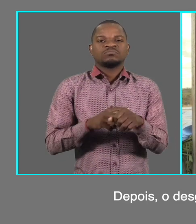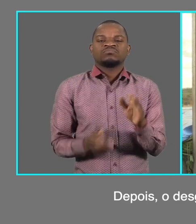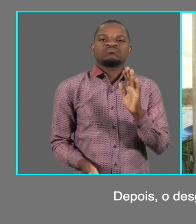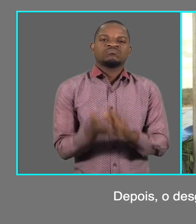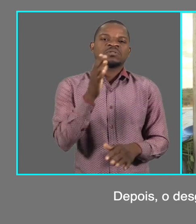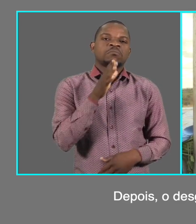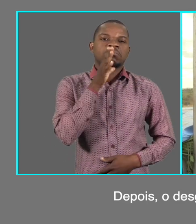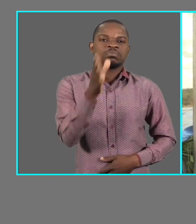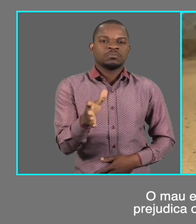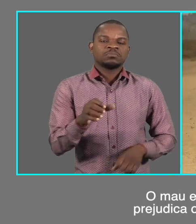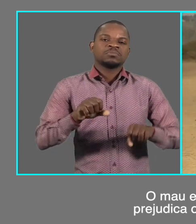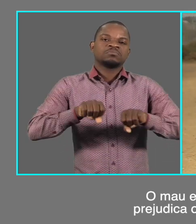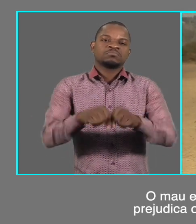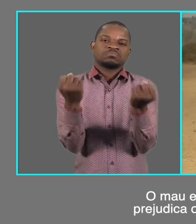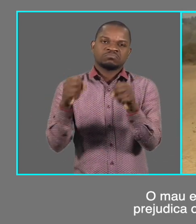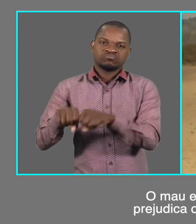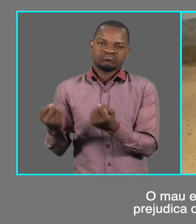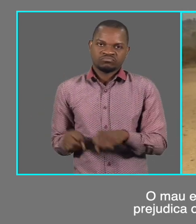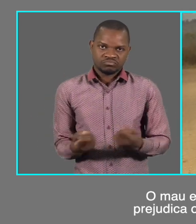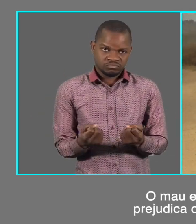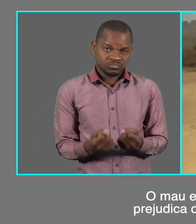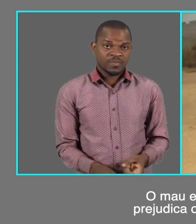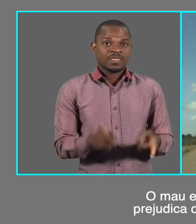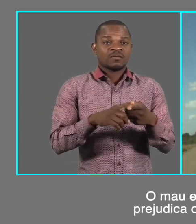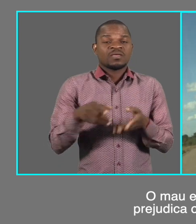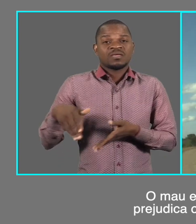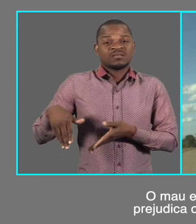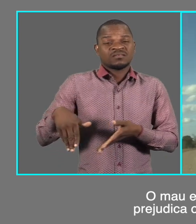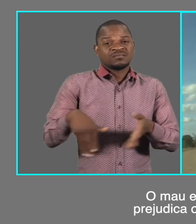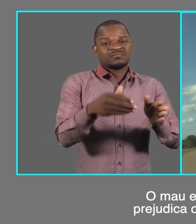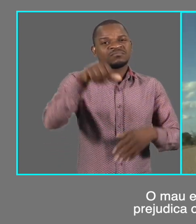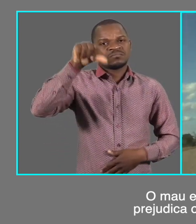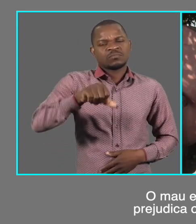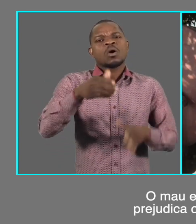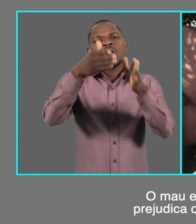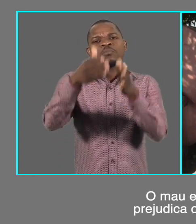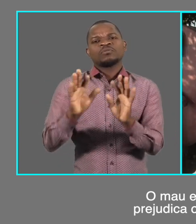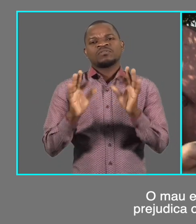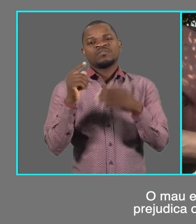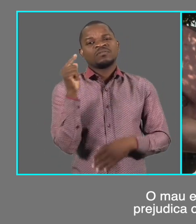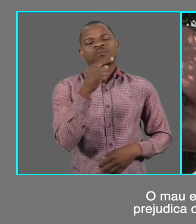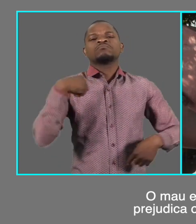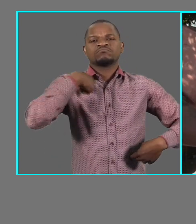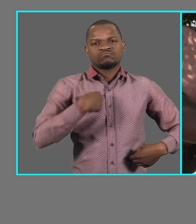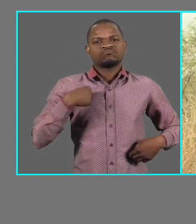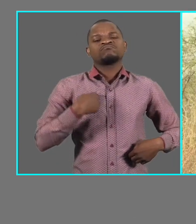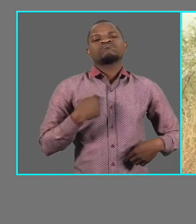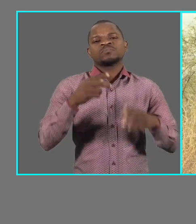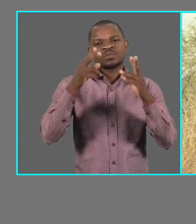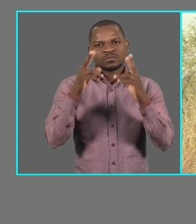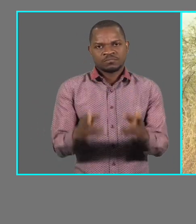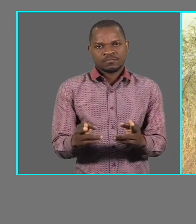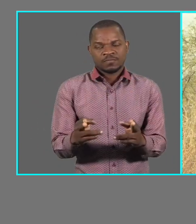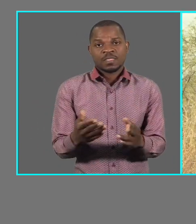têm com isto. O mau estado das estradas também prejudica os moradores de Curumana. A